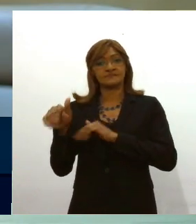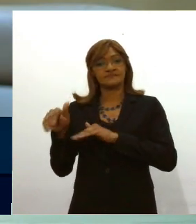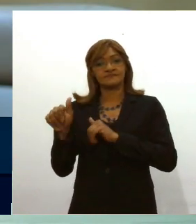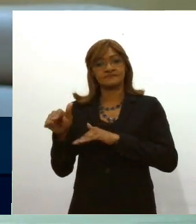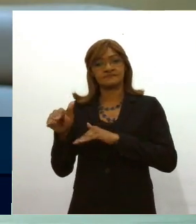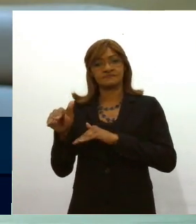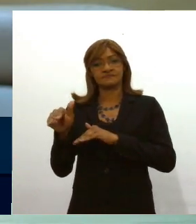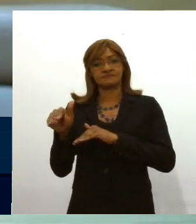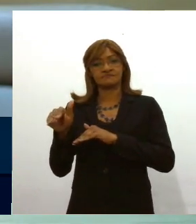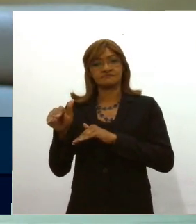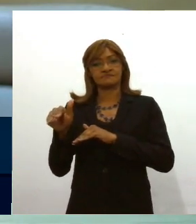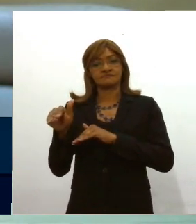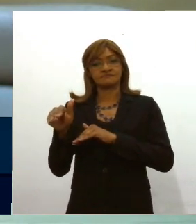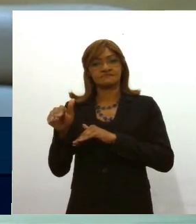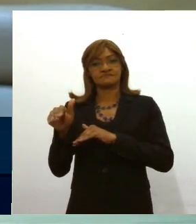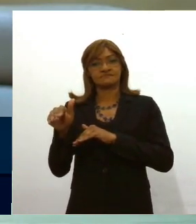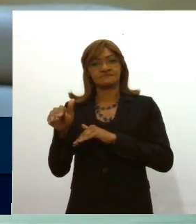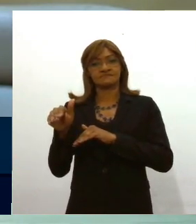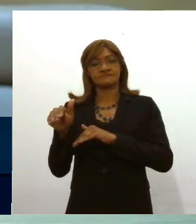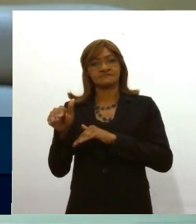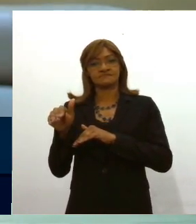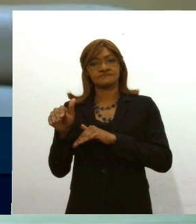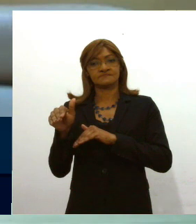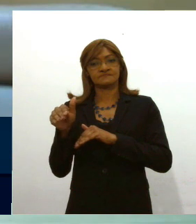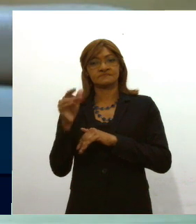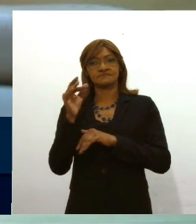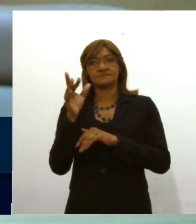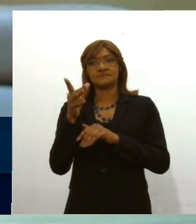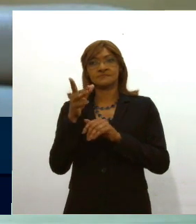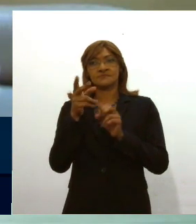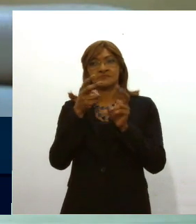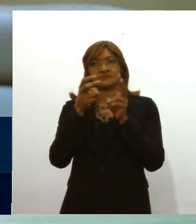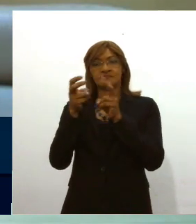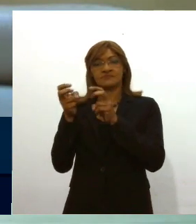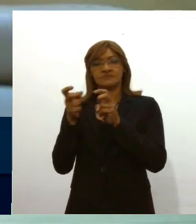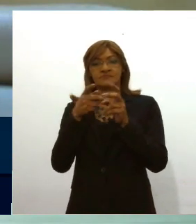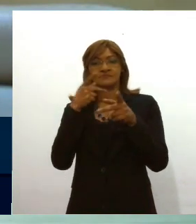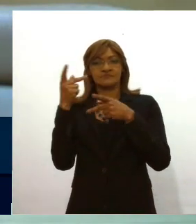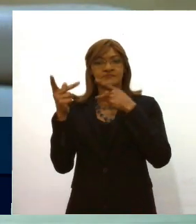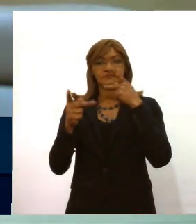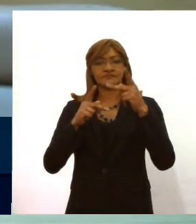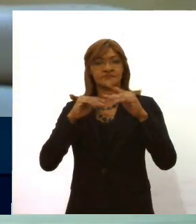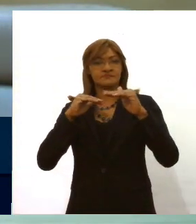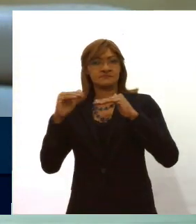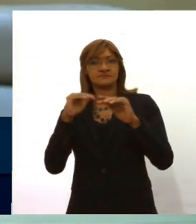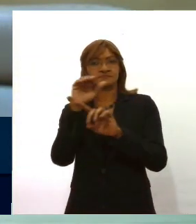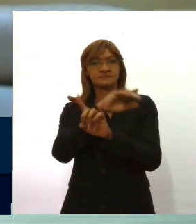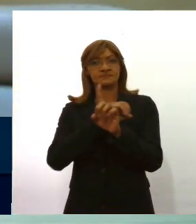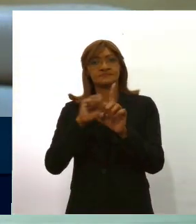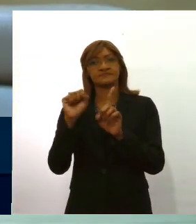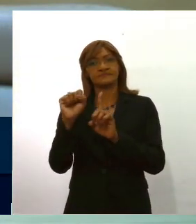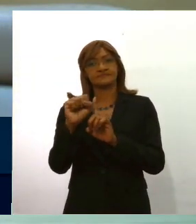muitas falas, especialmente movimentos, movimentos sociais,